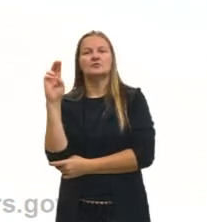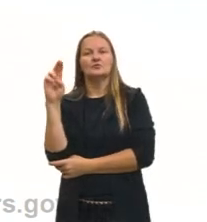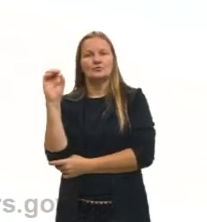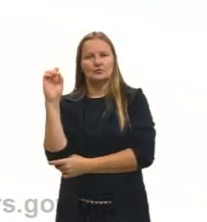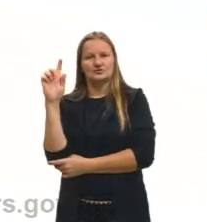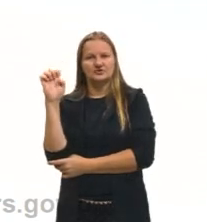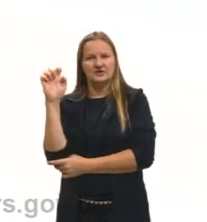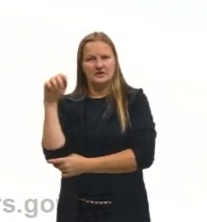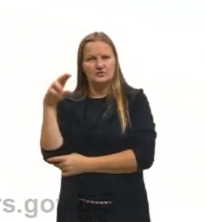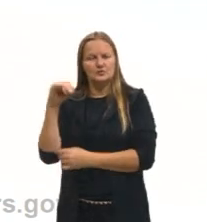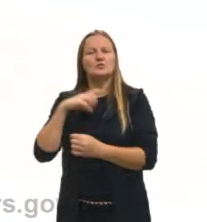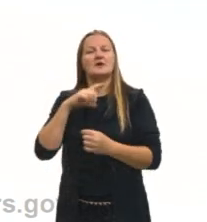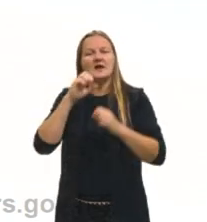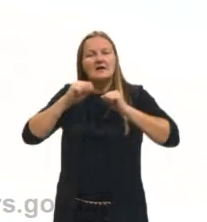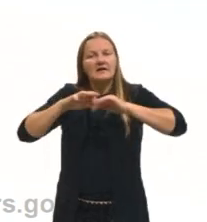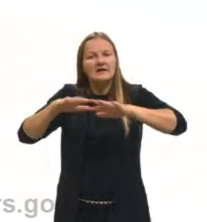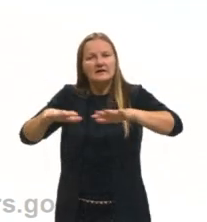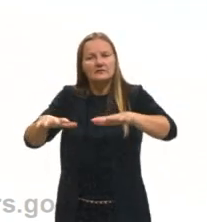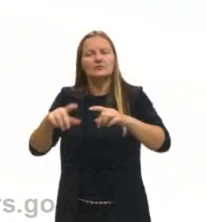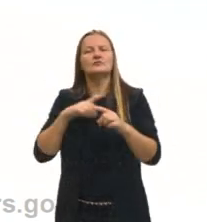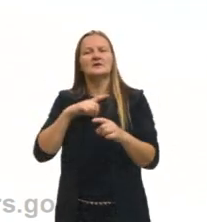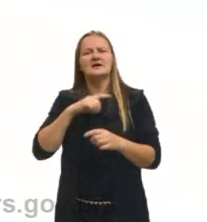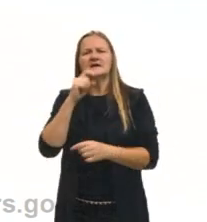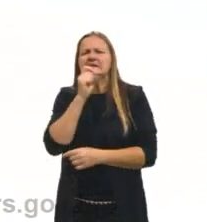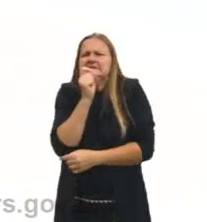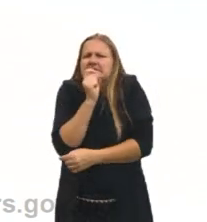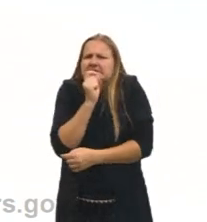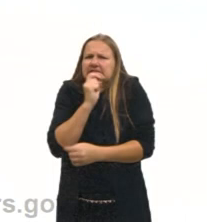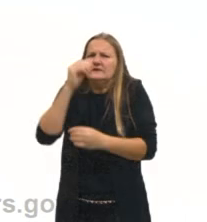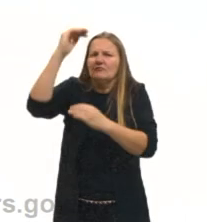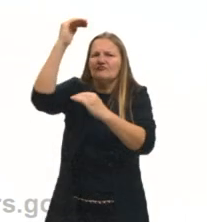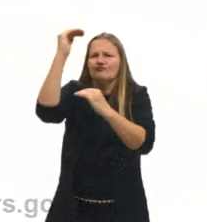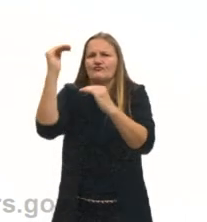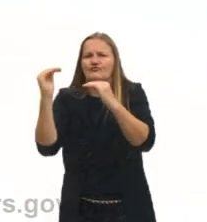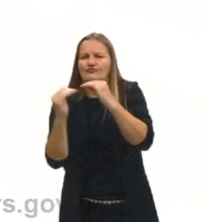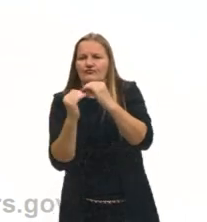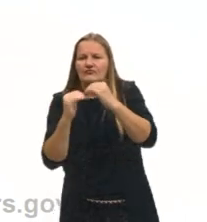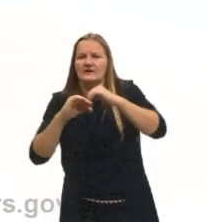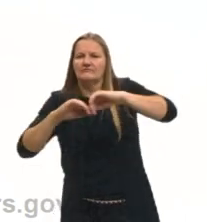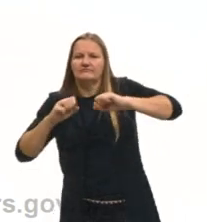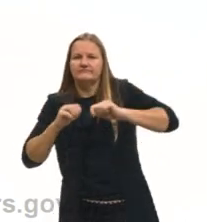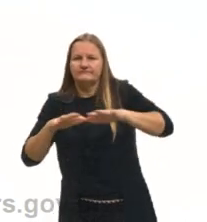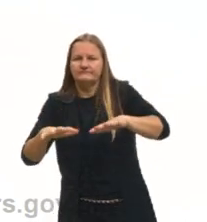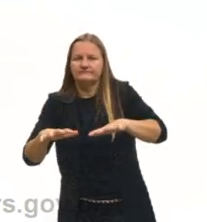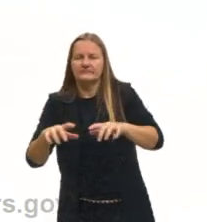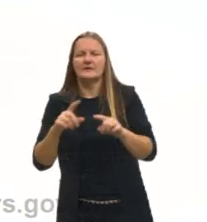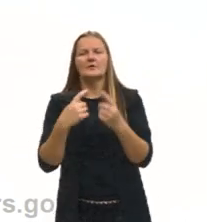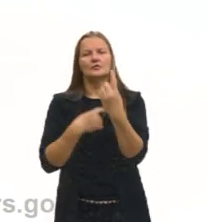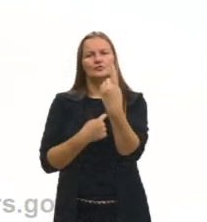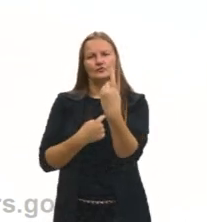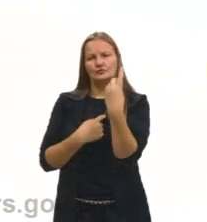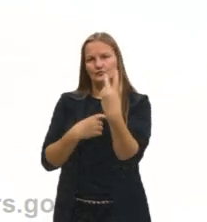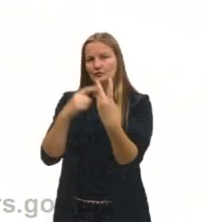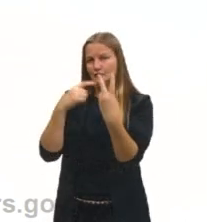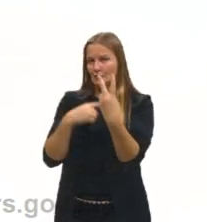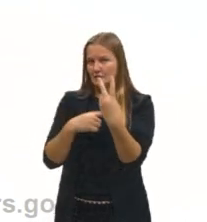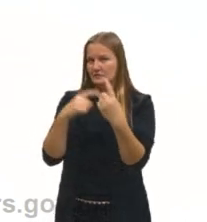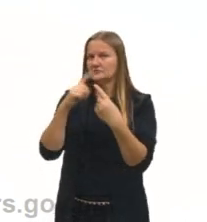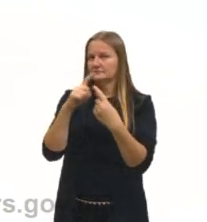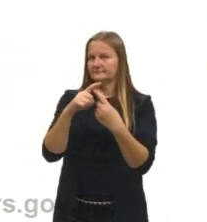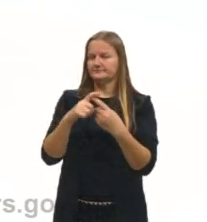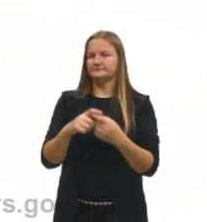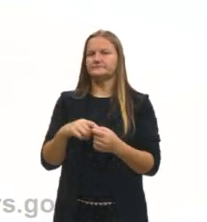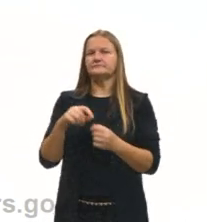de... de liquefação bem baixas. E depois, eu preciso realizar dois processos, então. Primeiro eu faço a